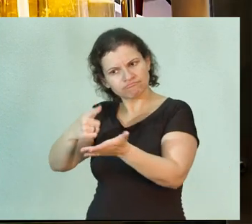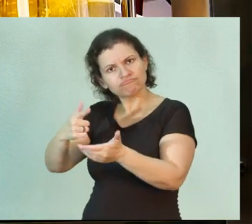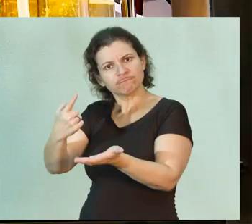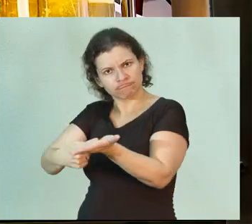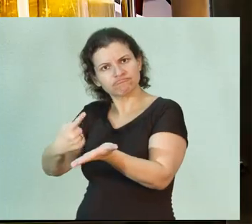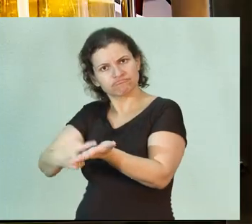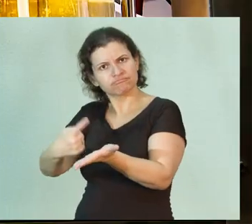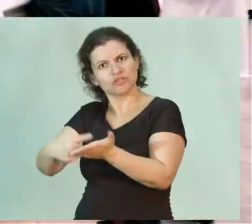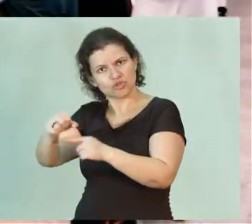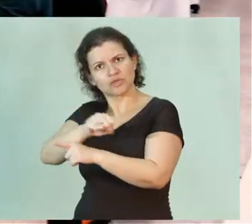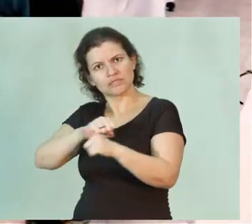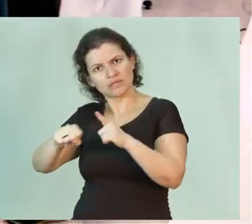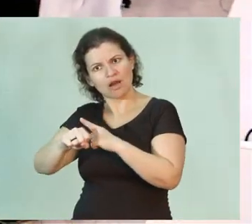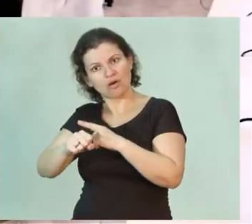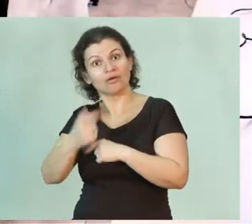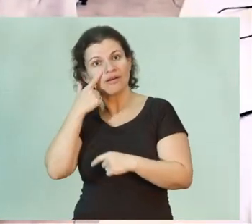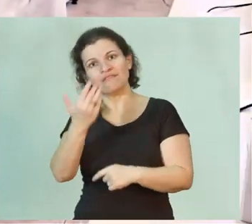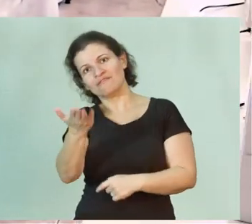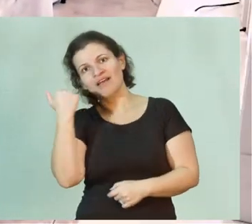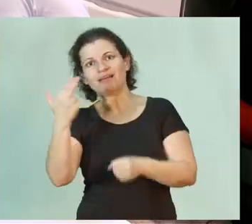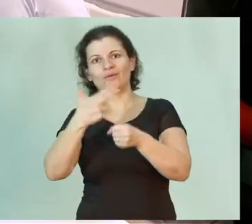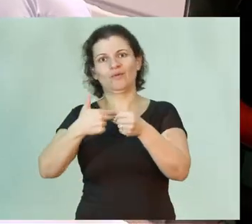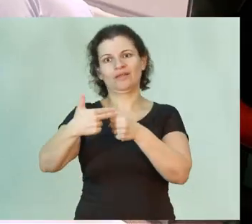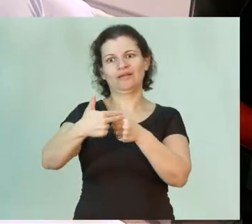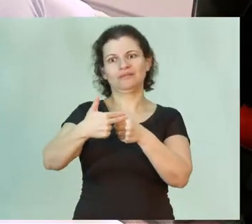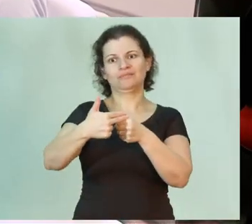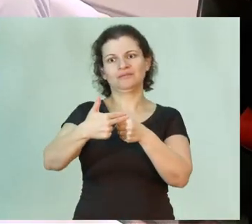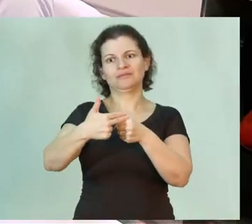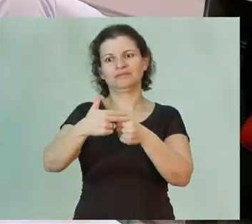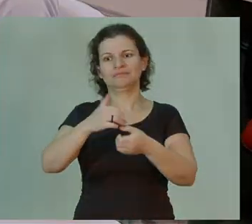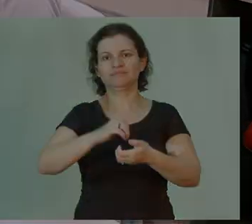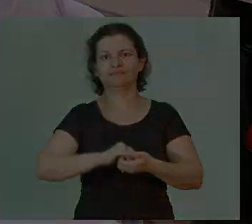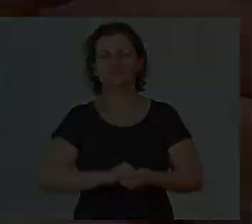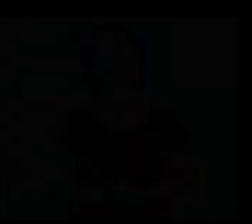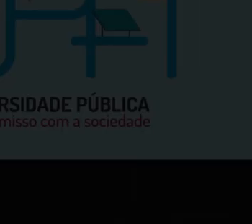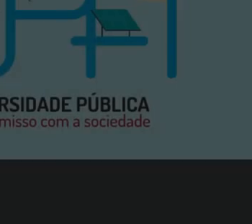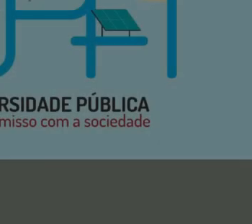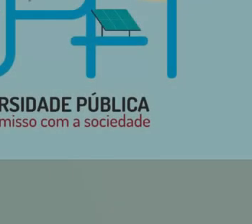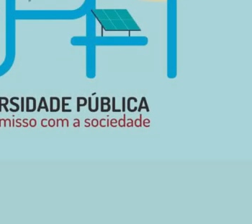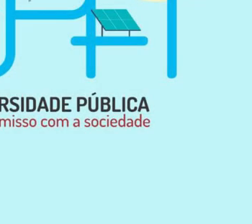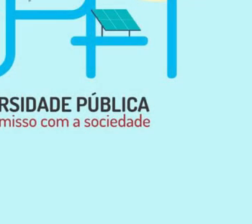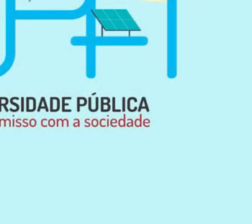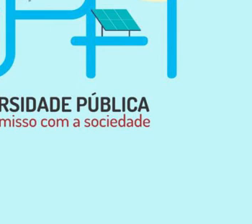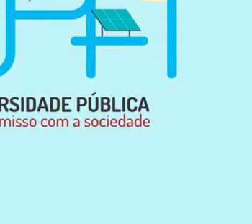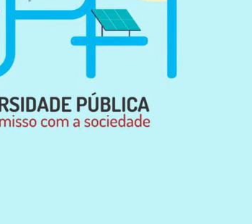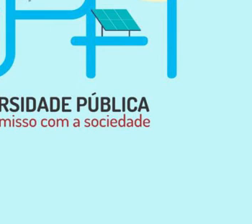social. Vem para o Unicamp! Vem para o Unicamp!